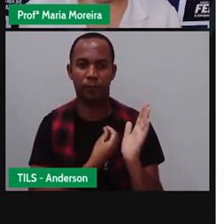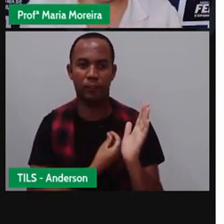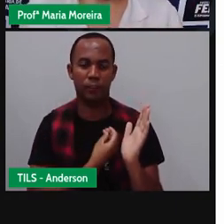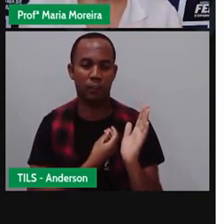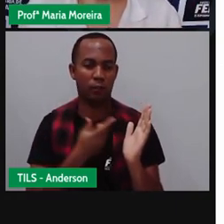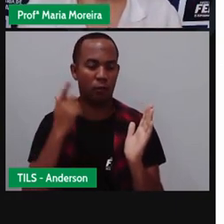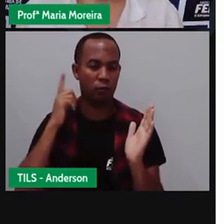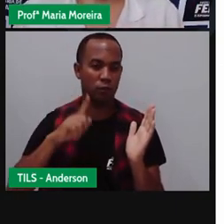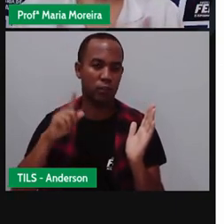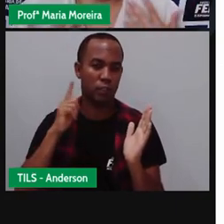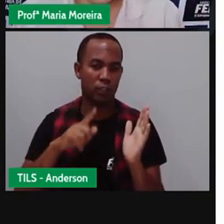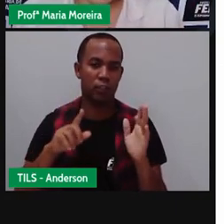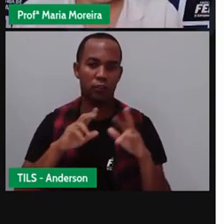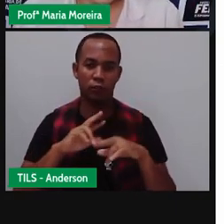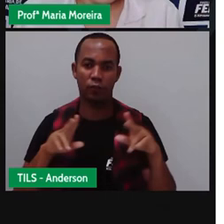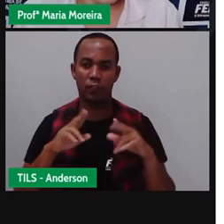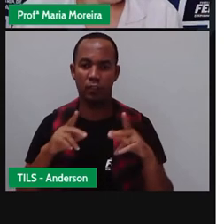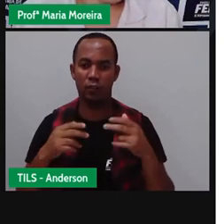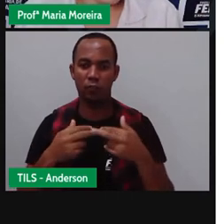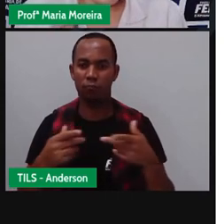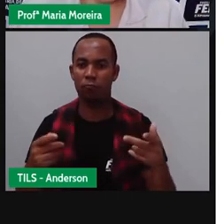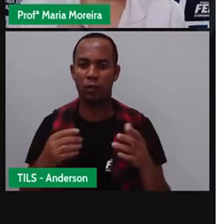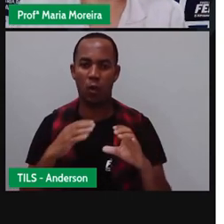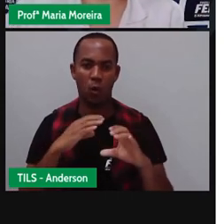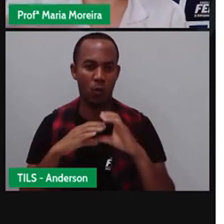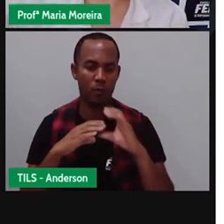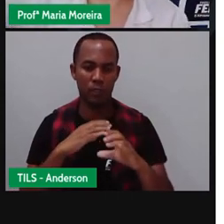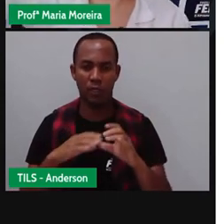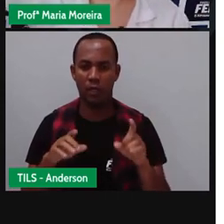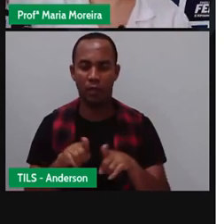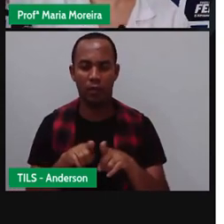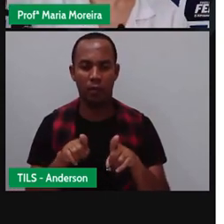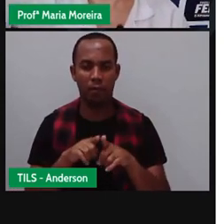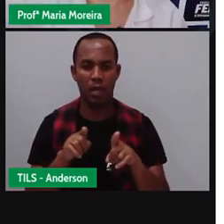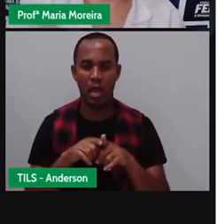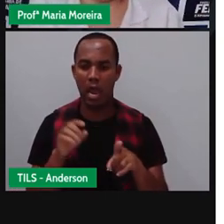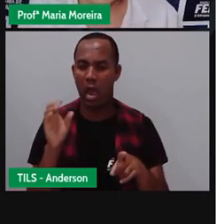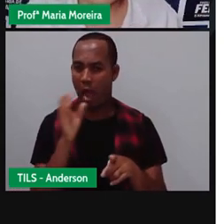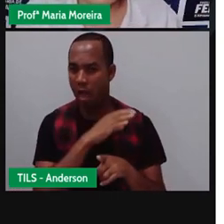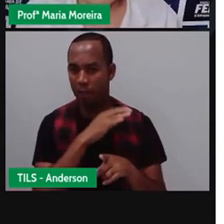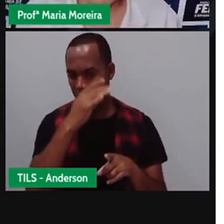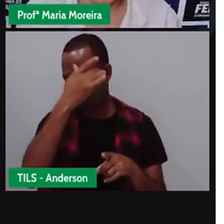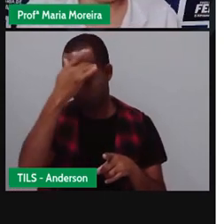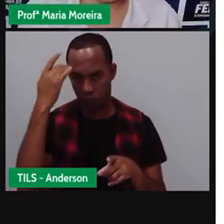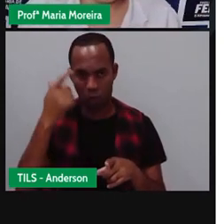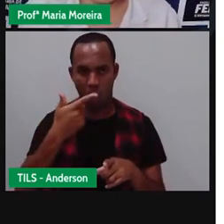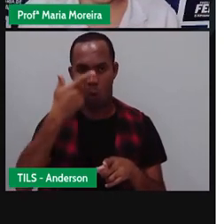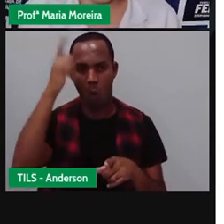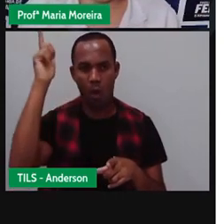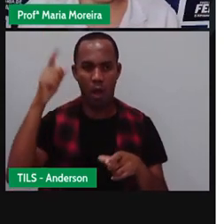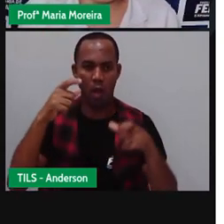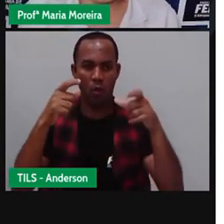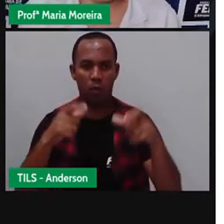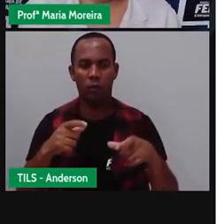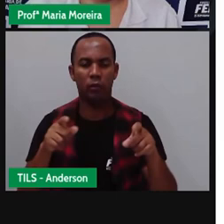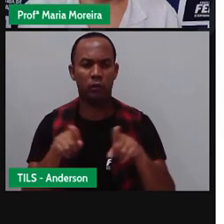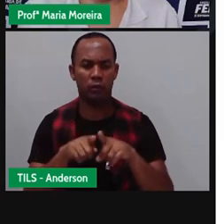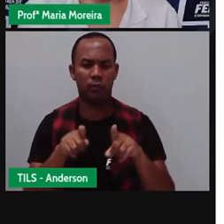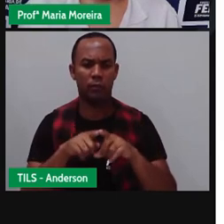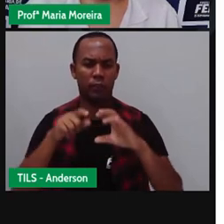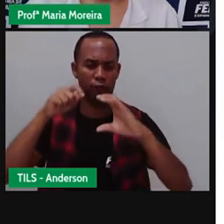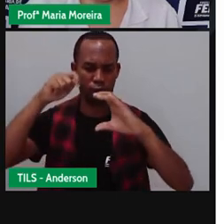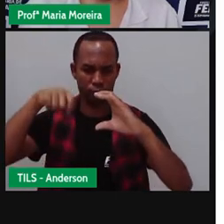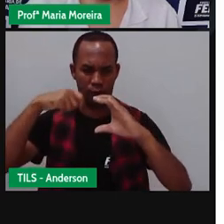fazer várias coisas e se comunicar rapidinho com uma pessoa do outro lado. Então eu posso fazer uma chamada de vídeo,